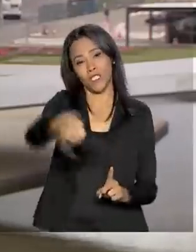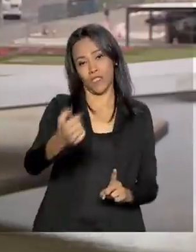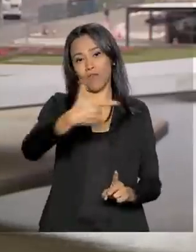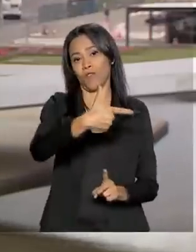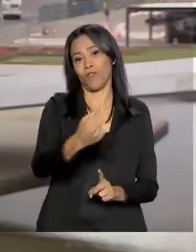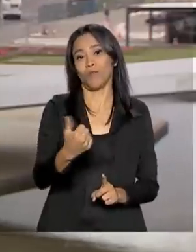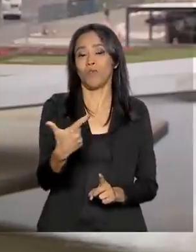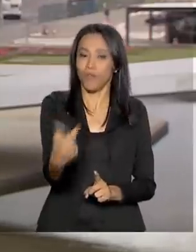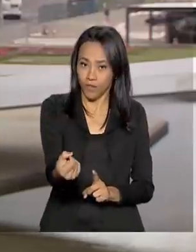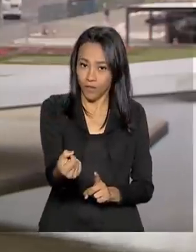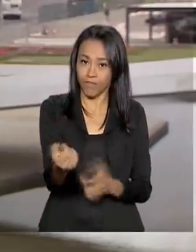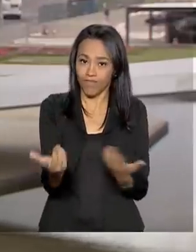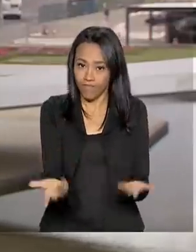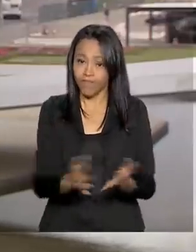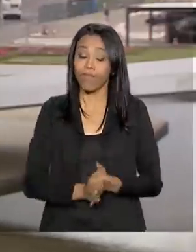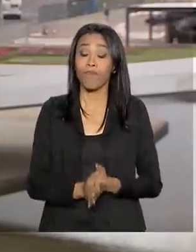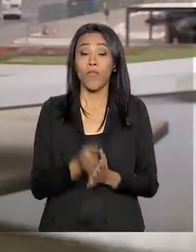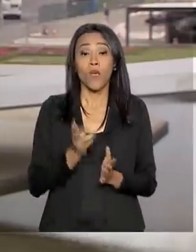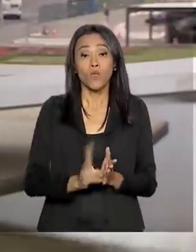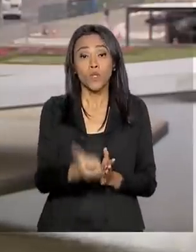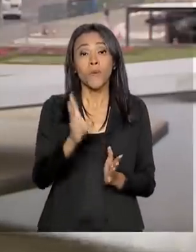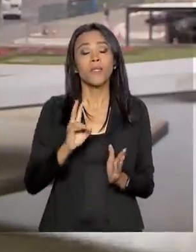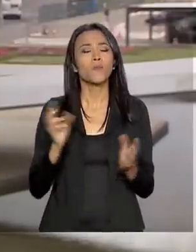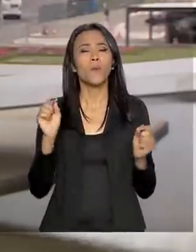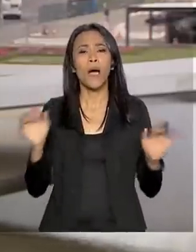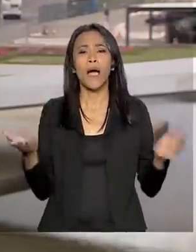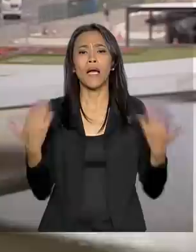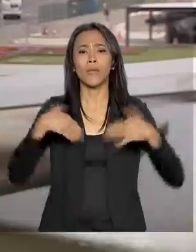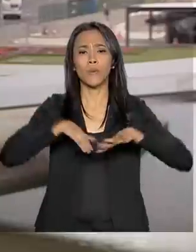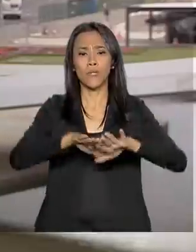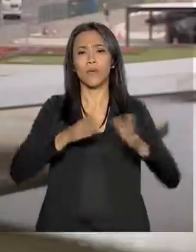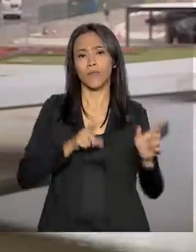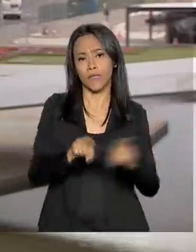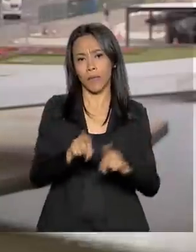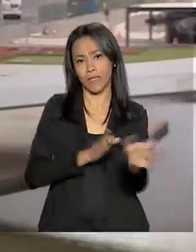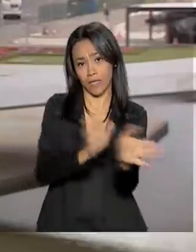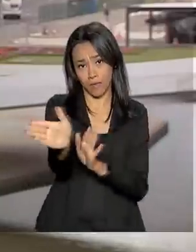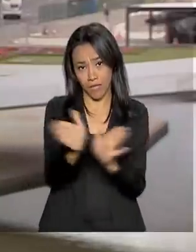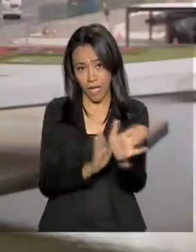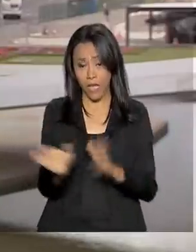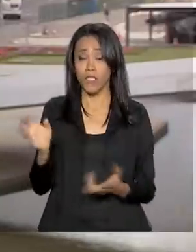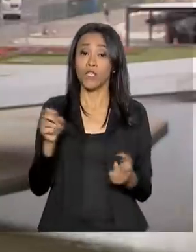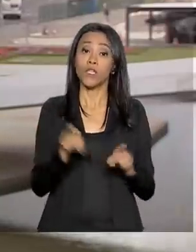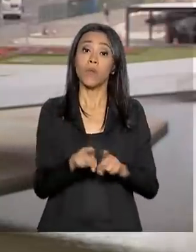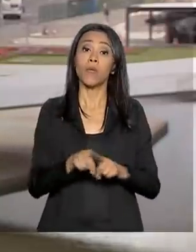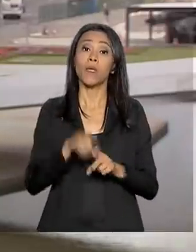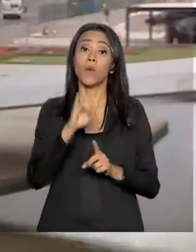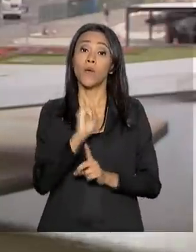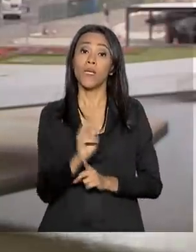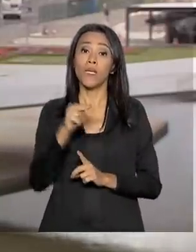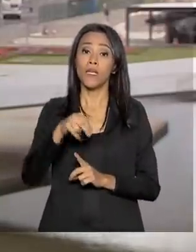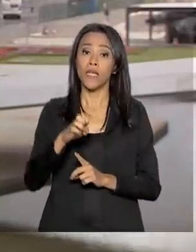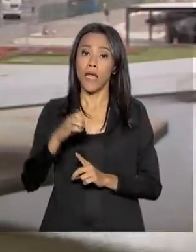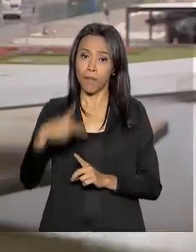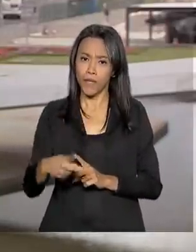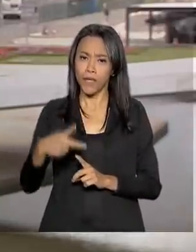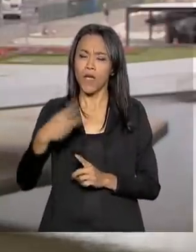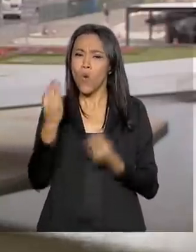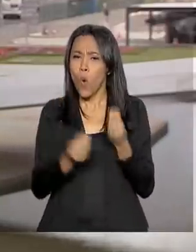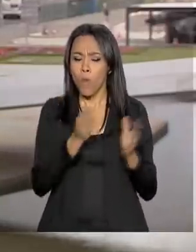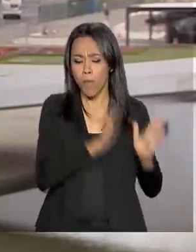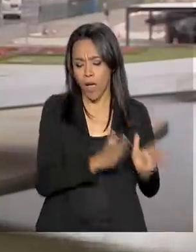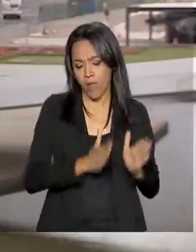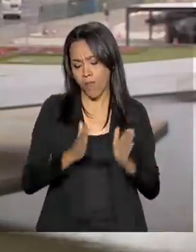vem. E dando continuidade à política de inclusão e acessibilidade, o Inep divulgou o passo a passo da inscrição do